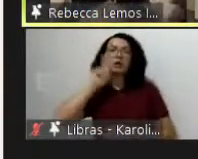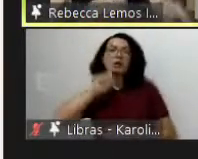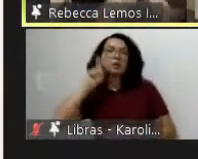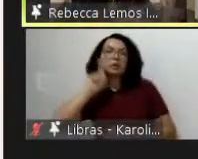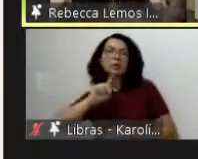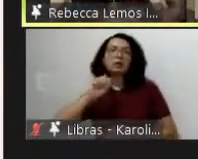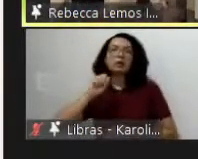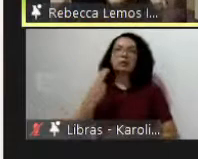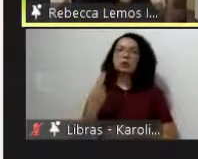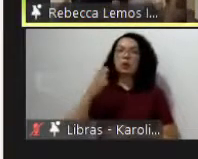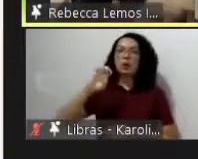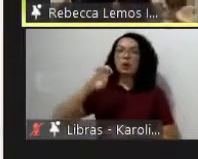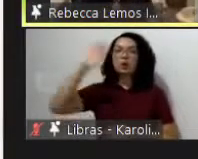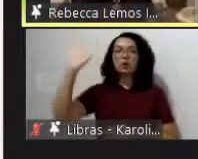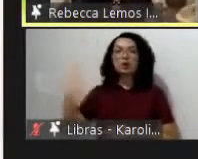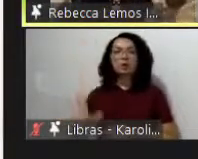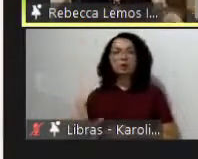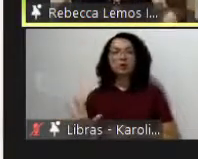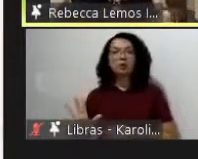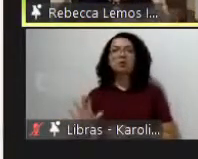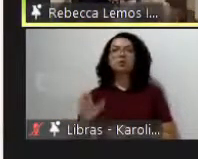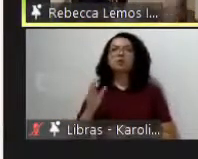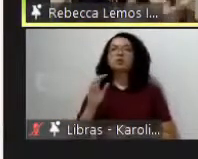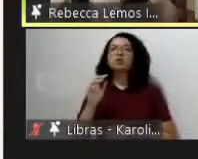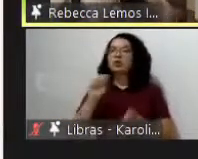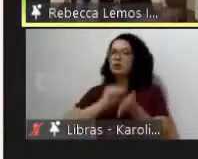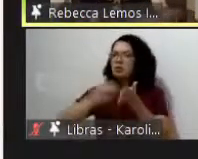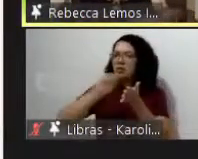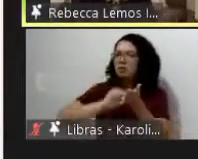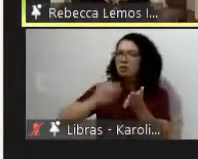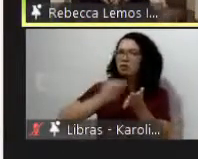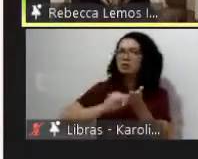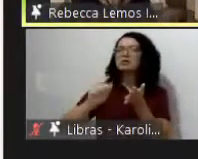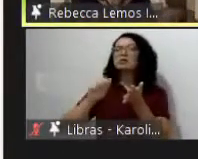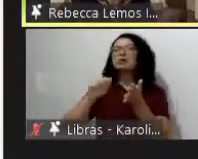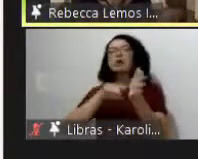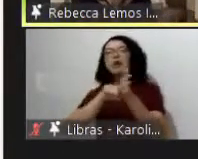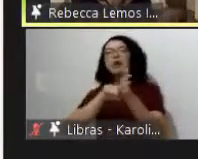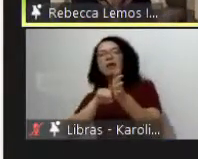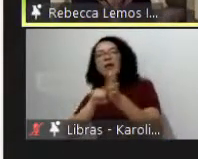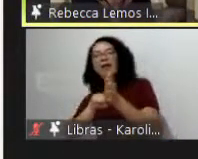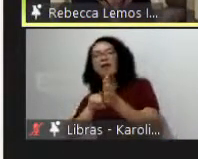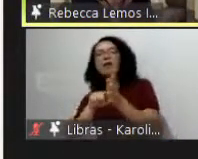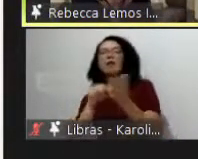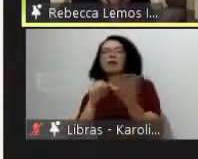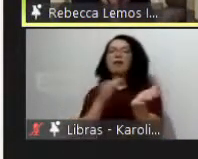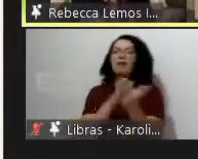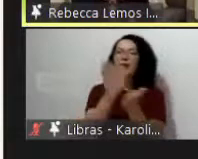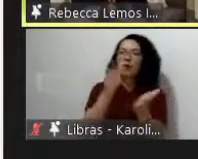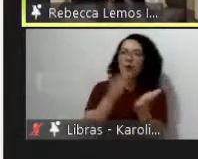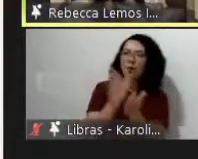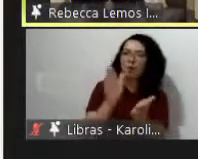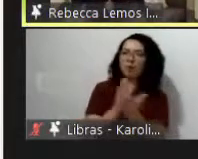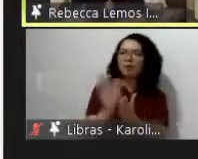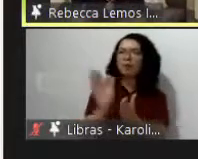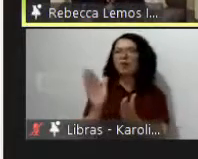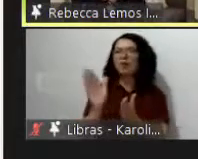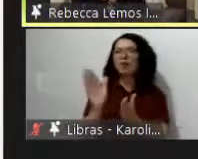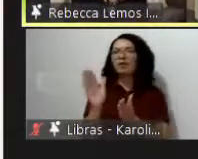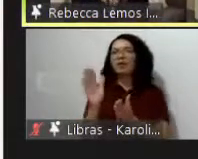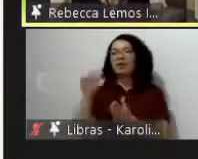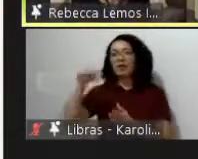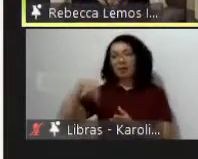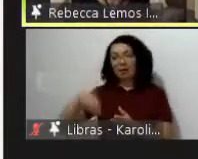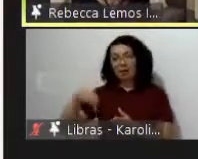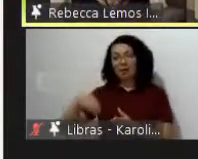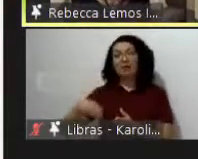produzimos e publicam sob o nome deles análises sobre as nossas regiões aquilo que nós produzimos